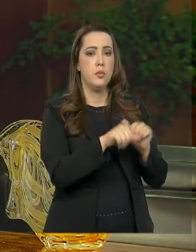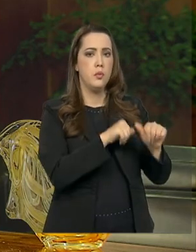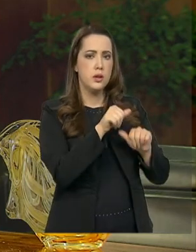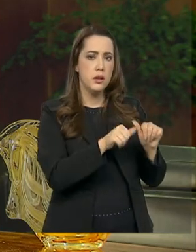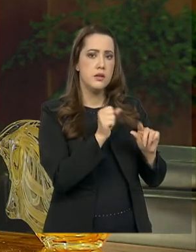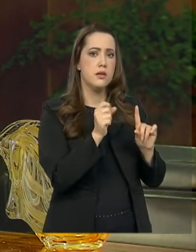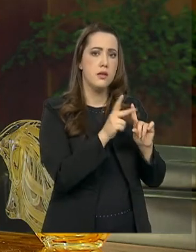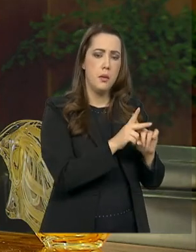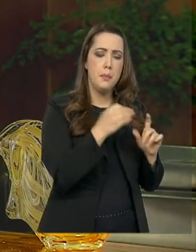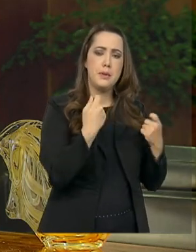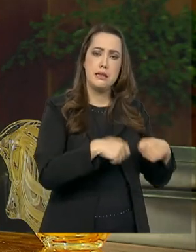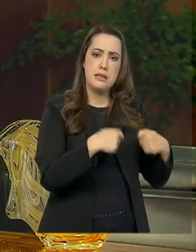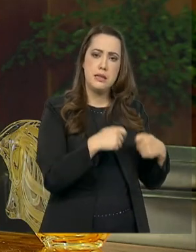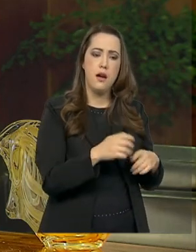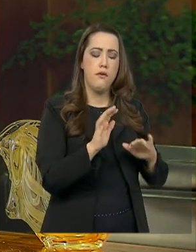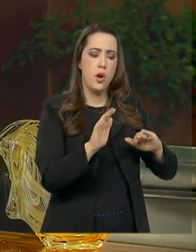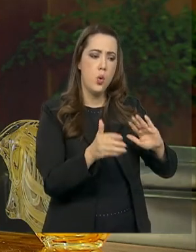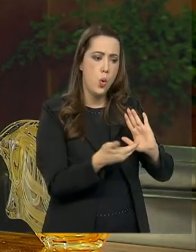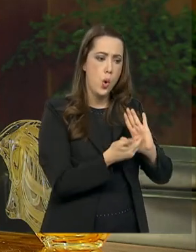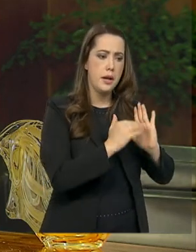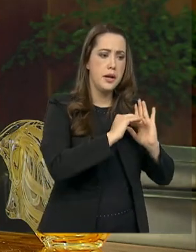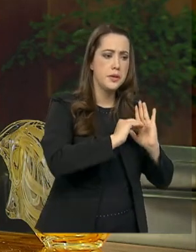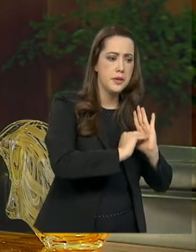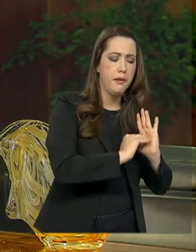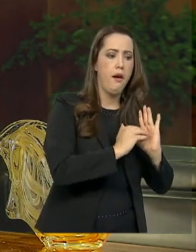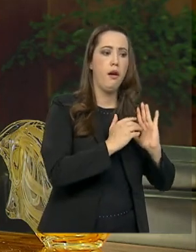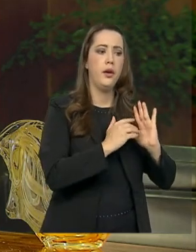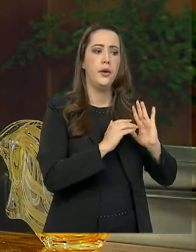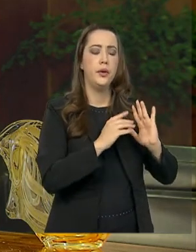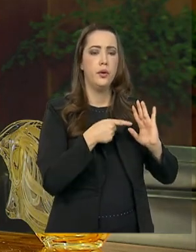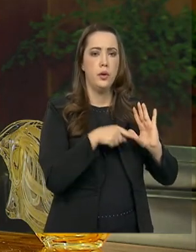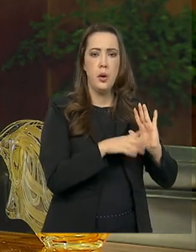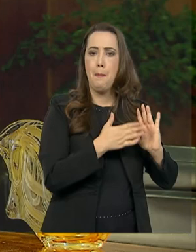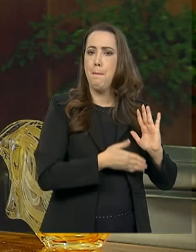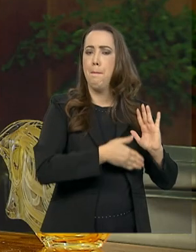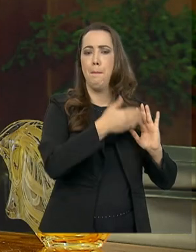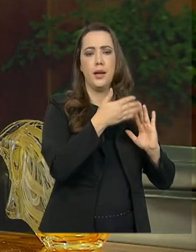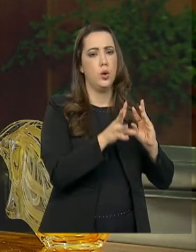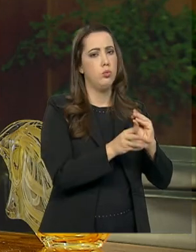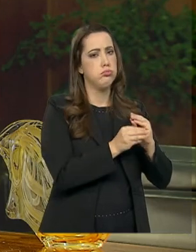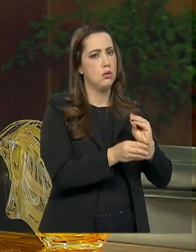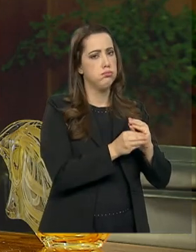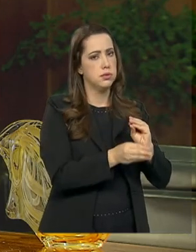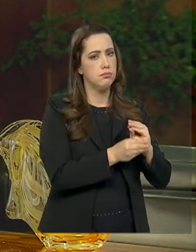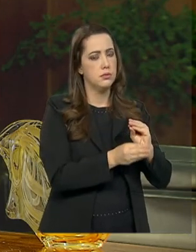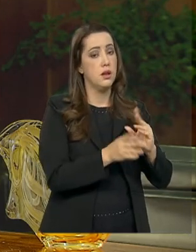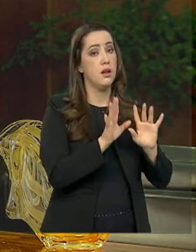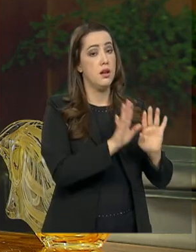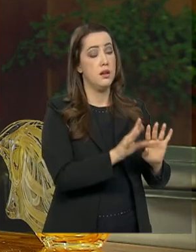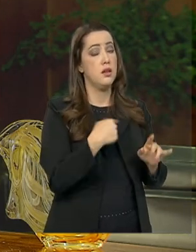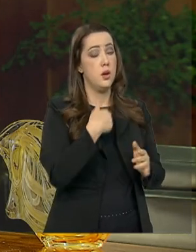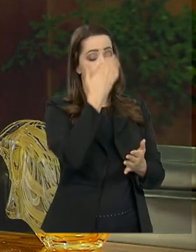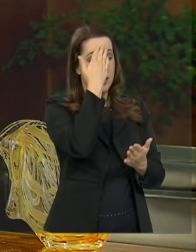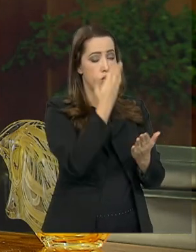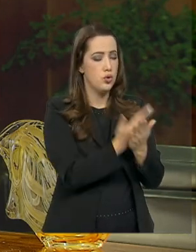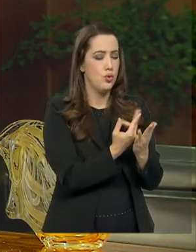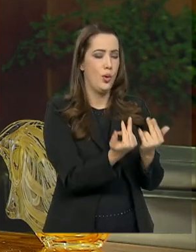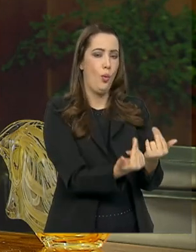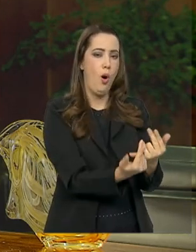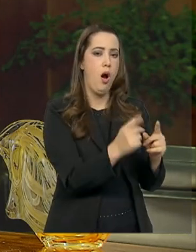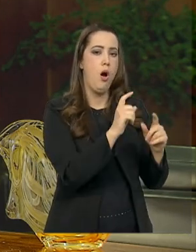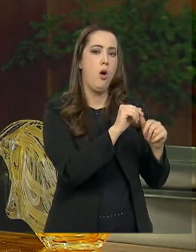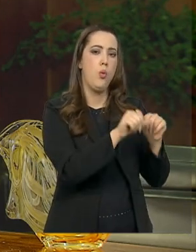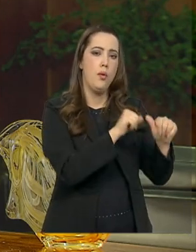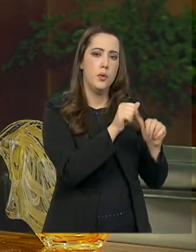O Congresso se envolveu, Câmara e Senado deram as melhores contribuições. E eu não tenho dúvida que o mesmo ocorrerá com a reforma administrativa.